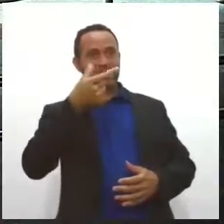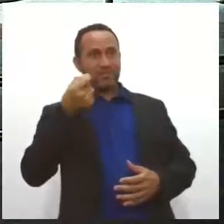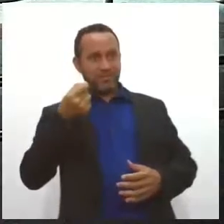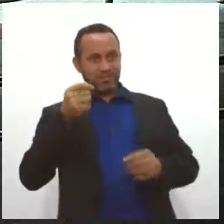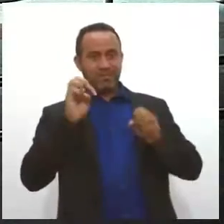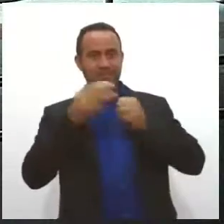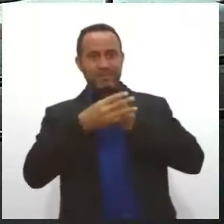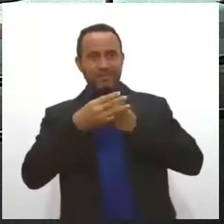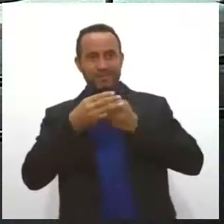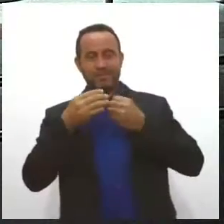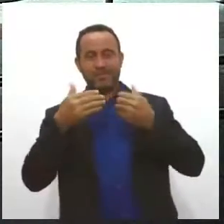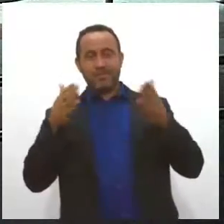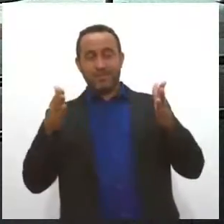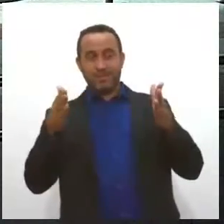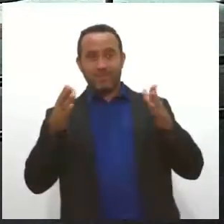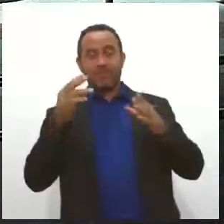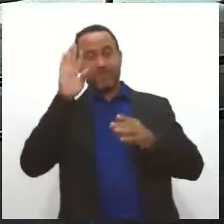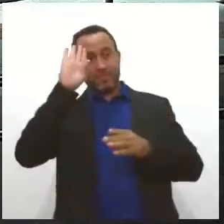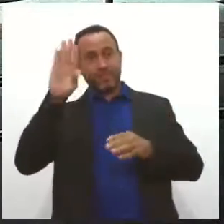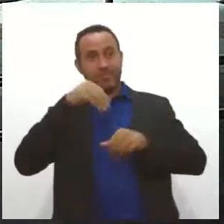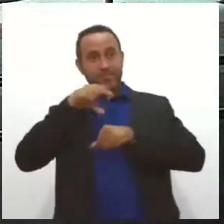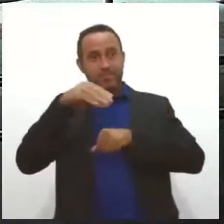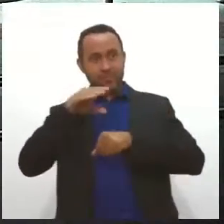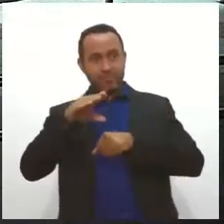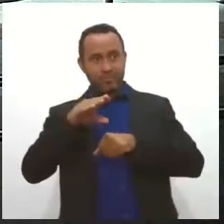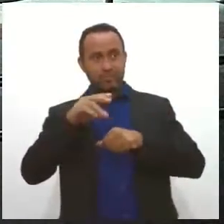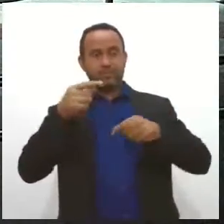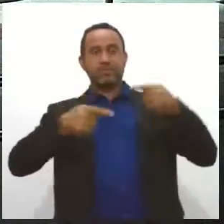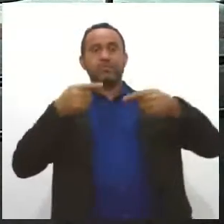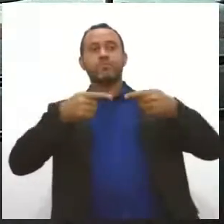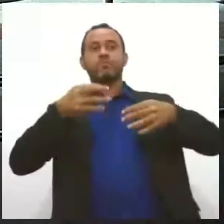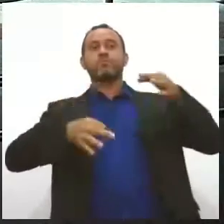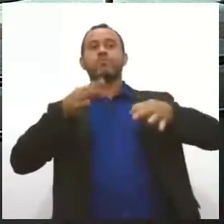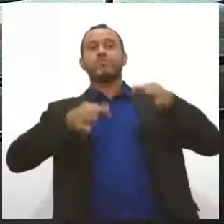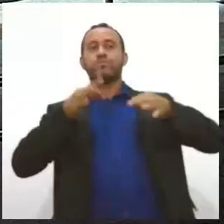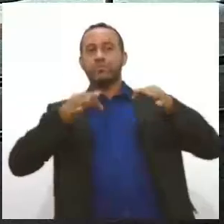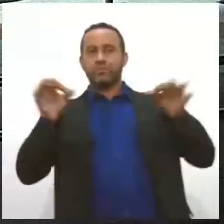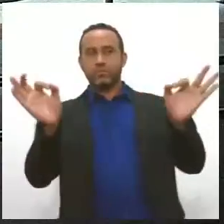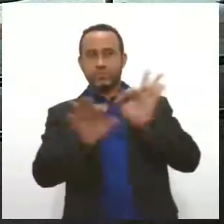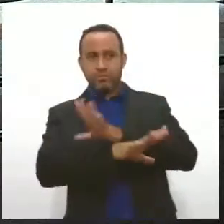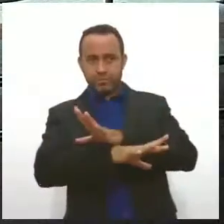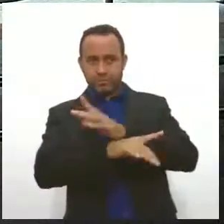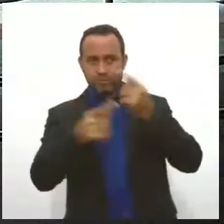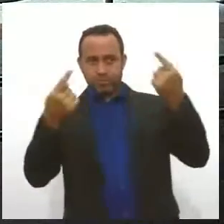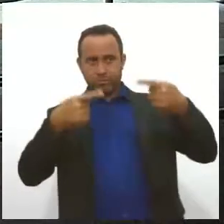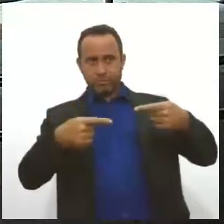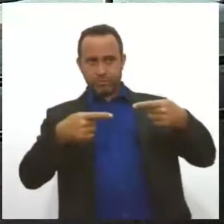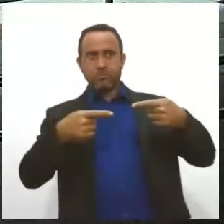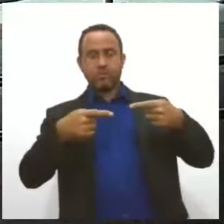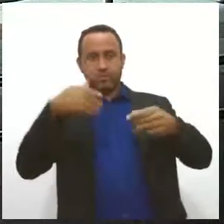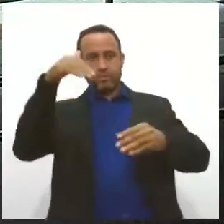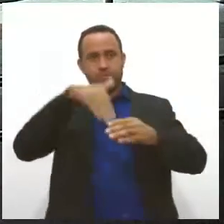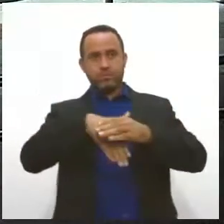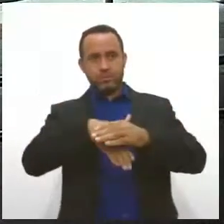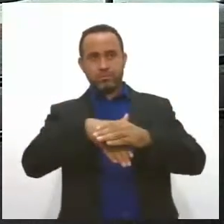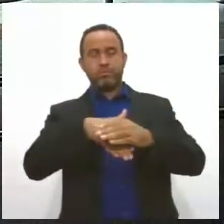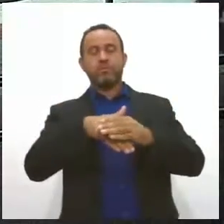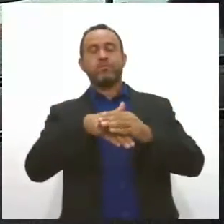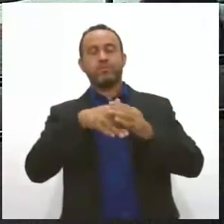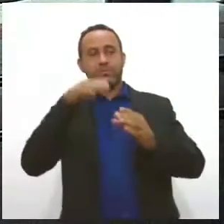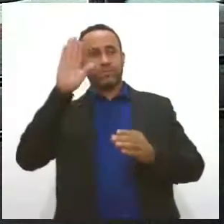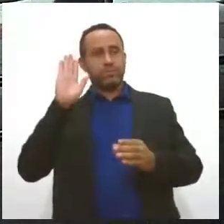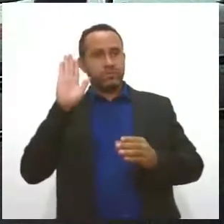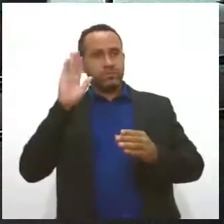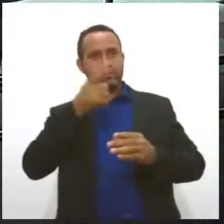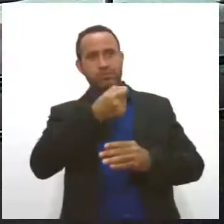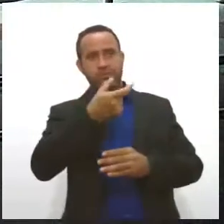Notícias está no ar, confira agora os destaques. O Tribunal Superior Eleitoral finalizou o julgamento dos pedidos de candidaturas em Sergipe para as eleições